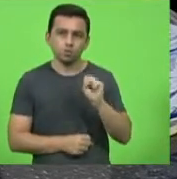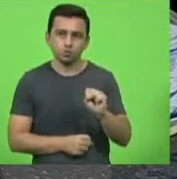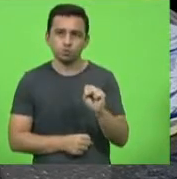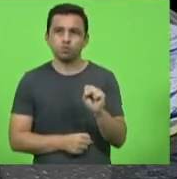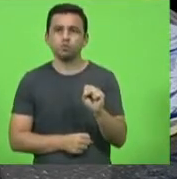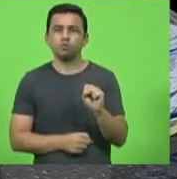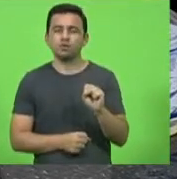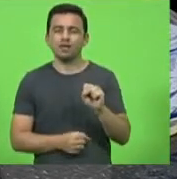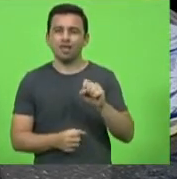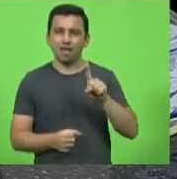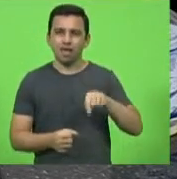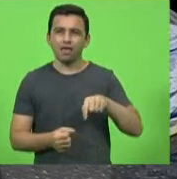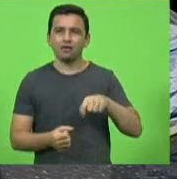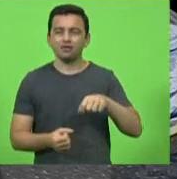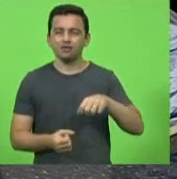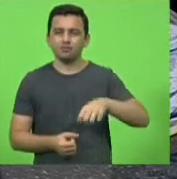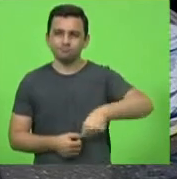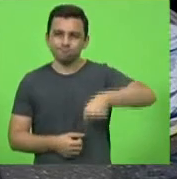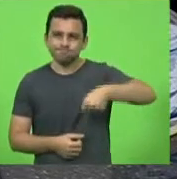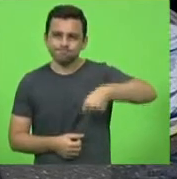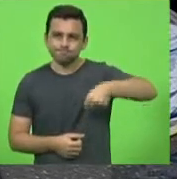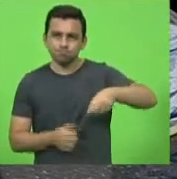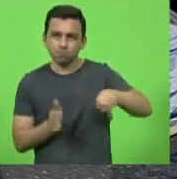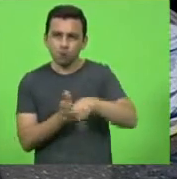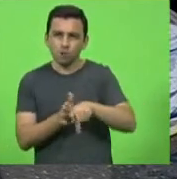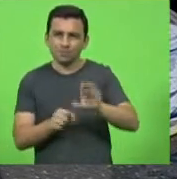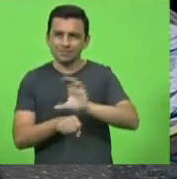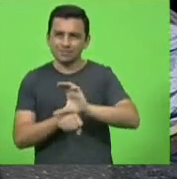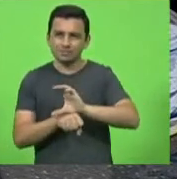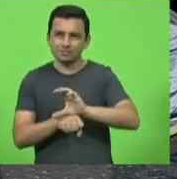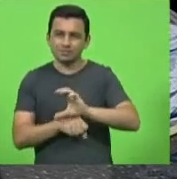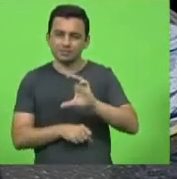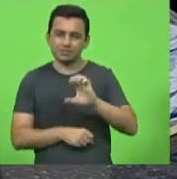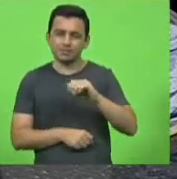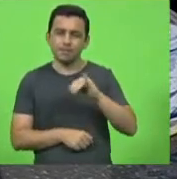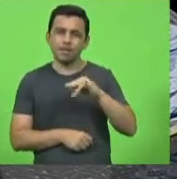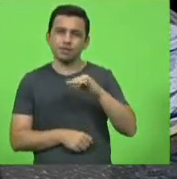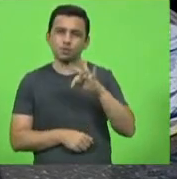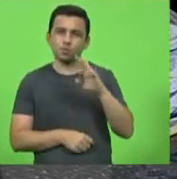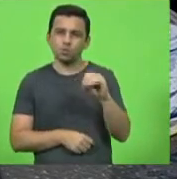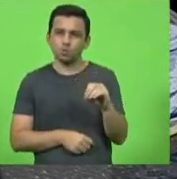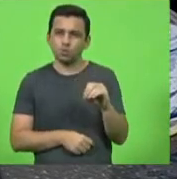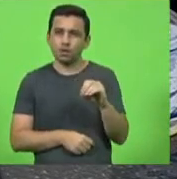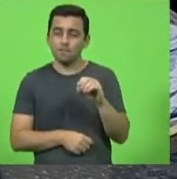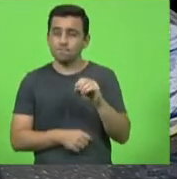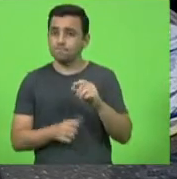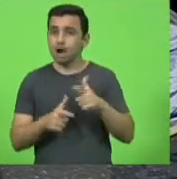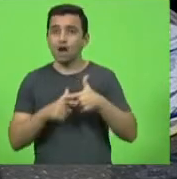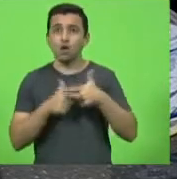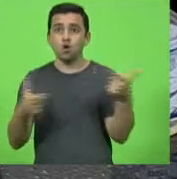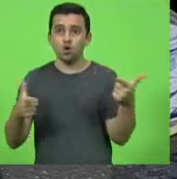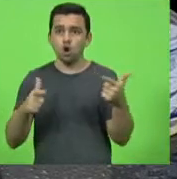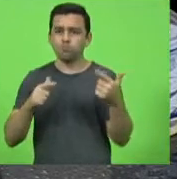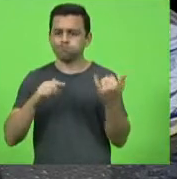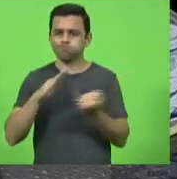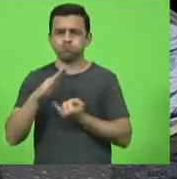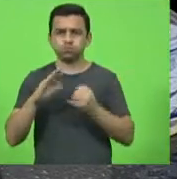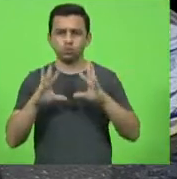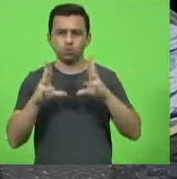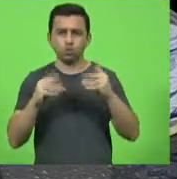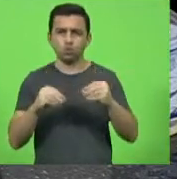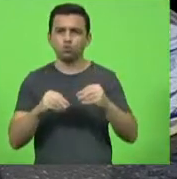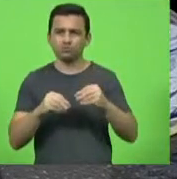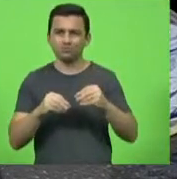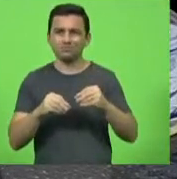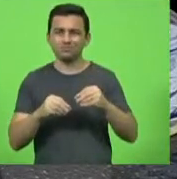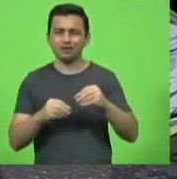cimento para a maior indústria da América Latina com